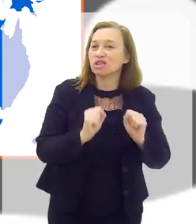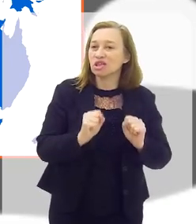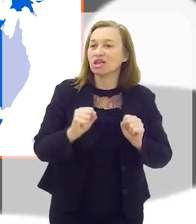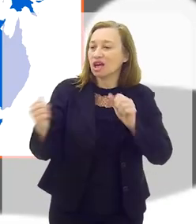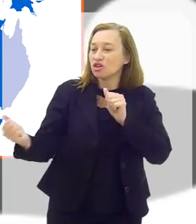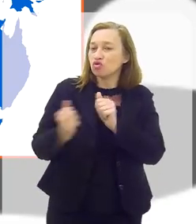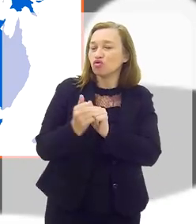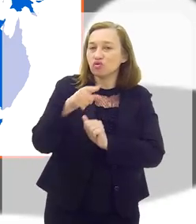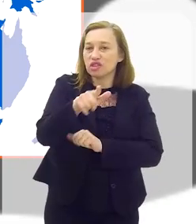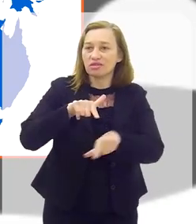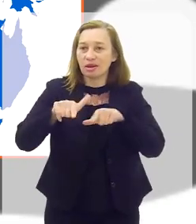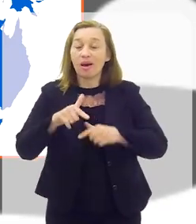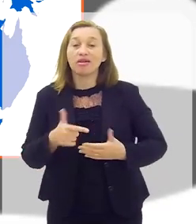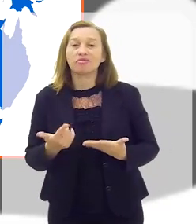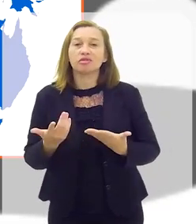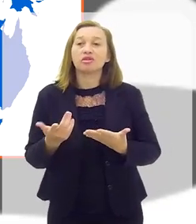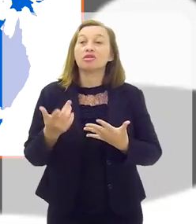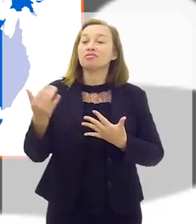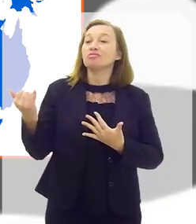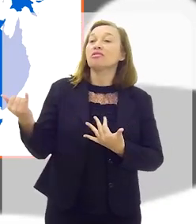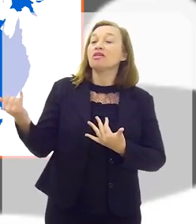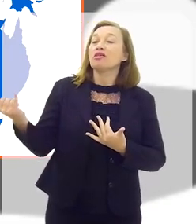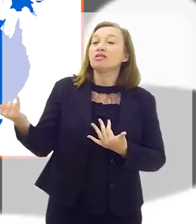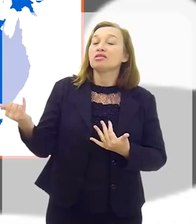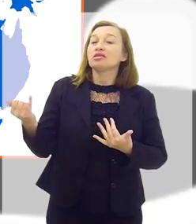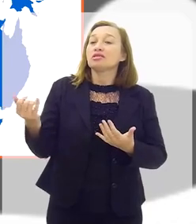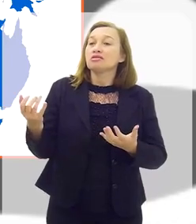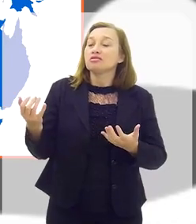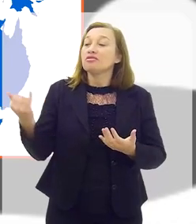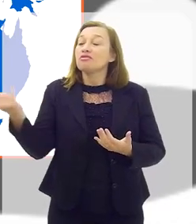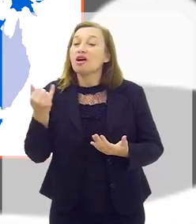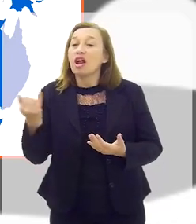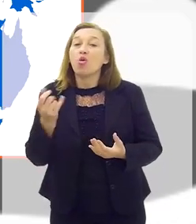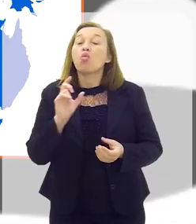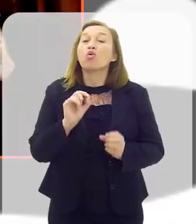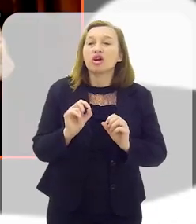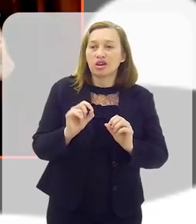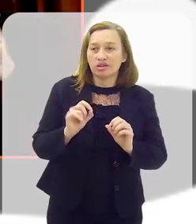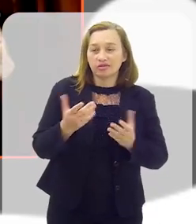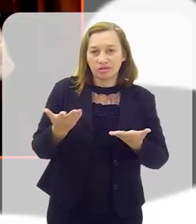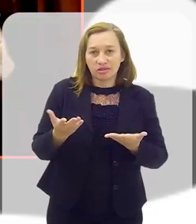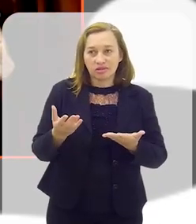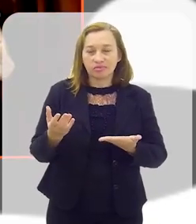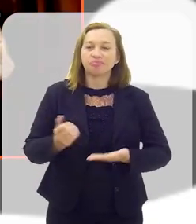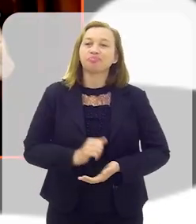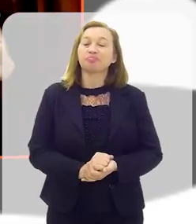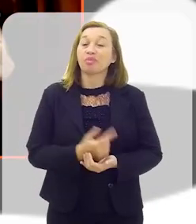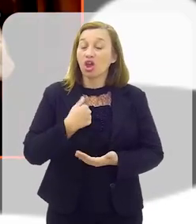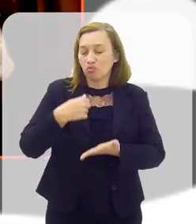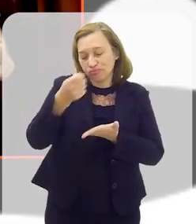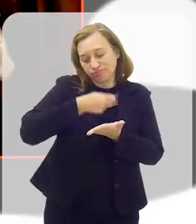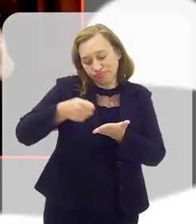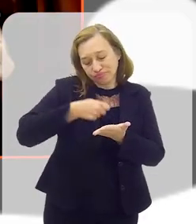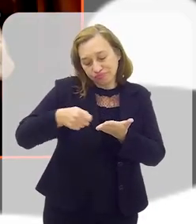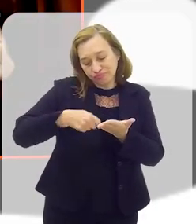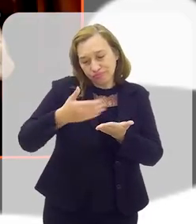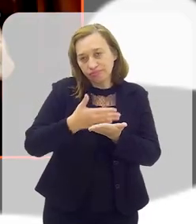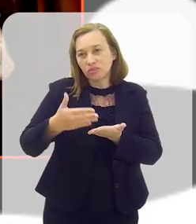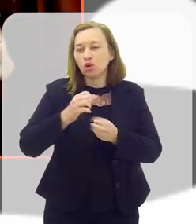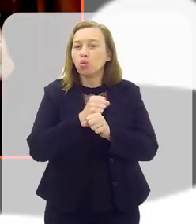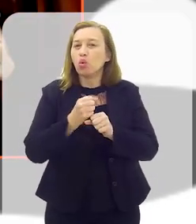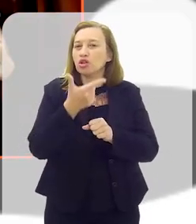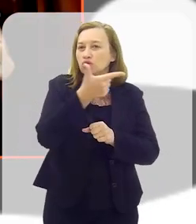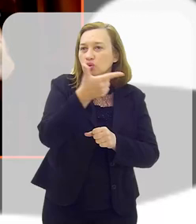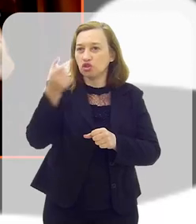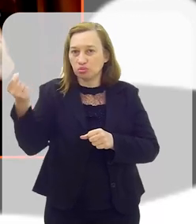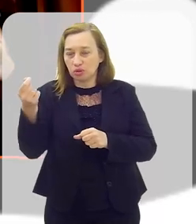estar aí ombro a ombro contigo. O você tem a dizer? Qual é a sua obra mais relevante? Baldo, eu comecei a escrever em 2000.